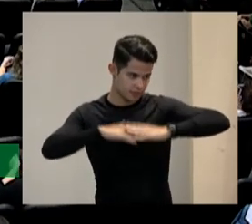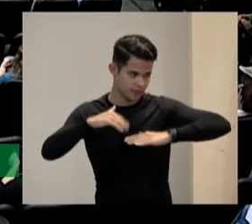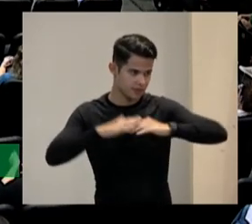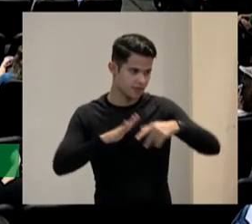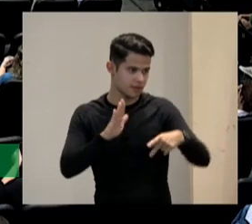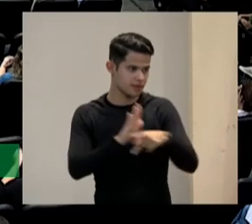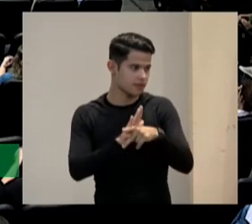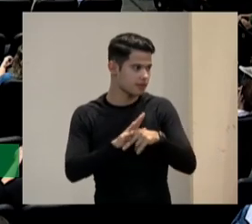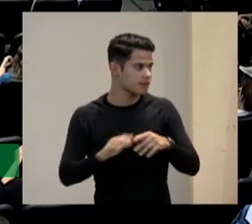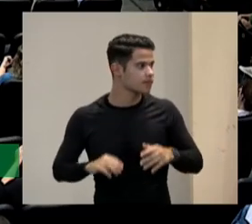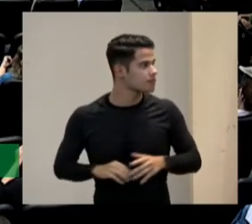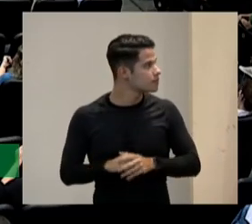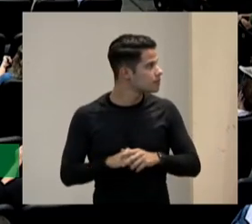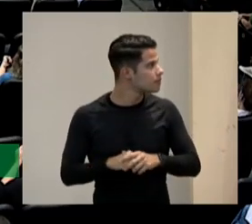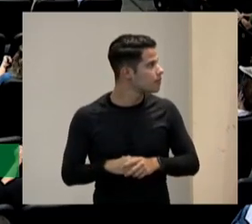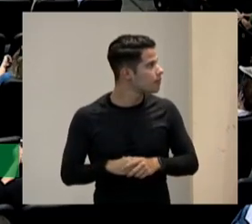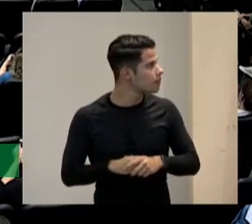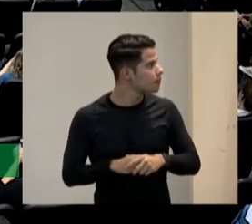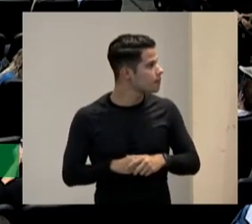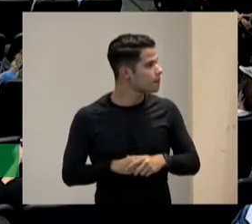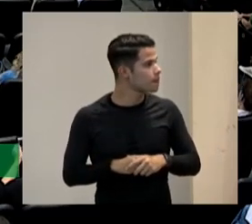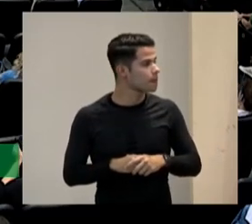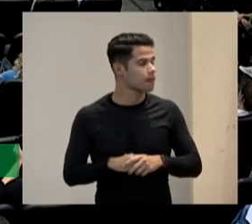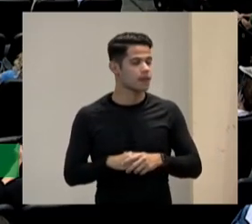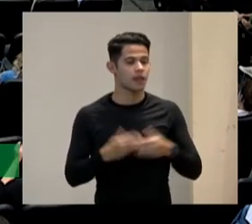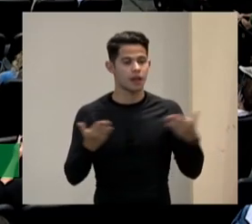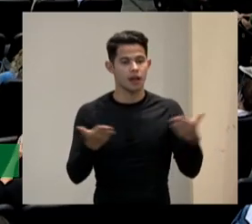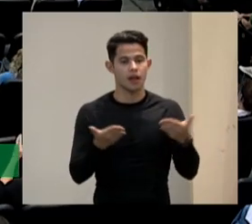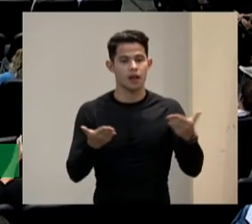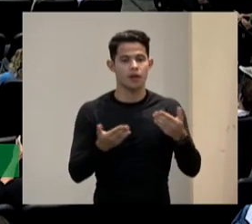un segundo elemento que está unha segunda